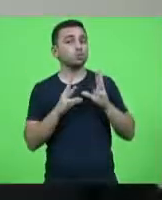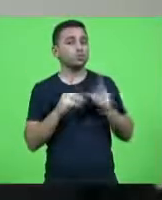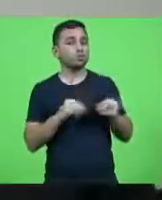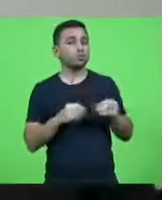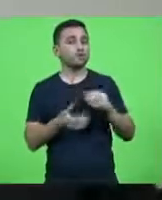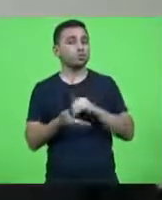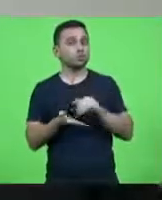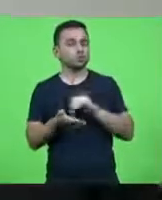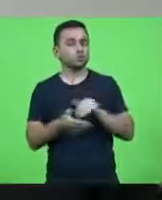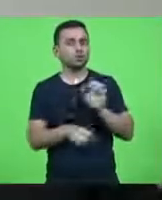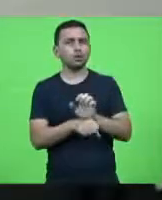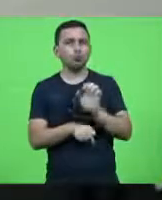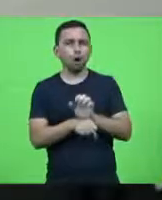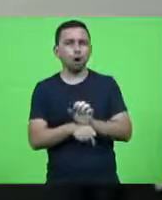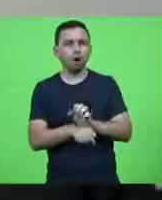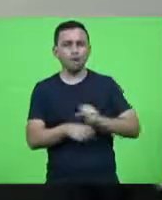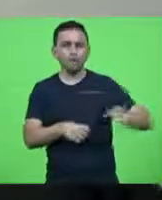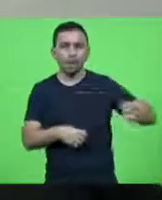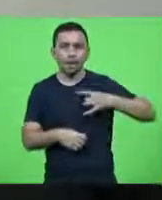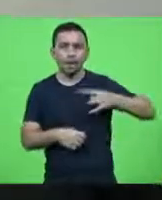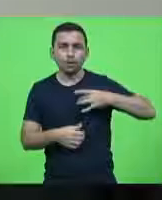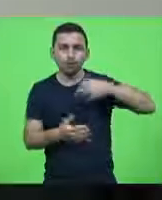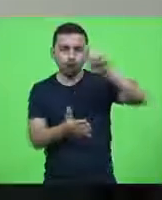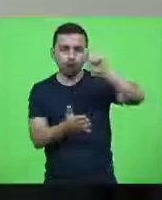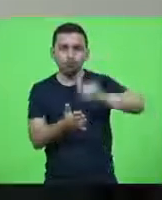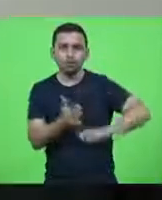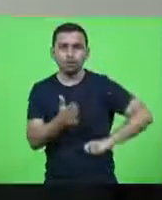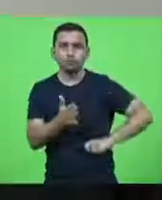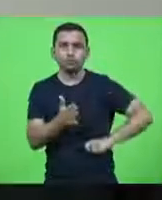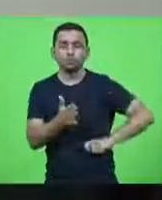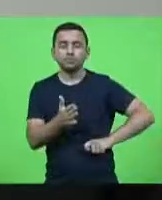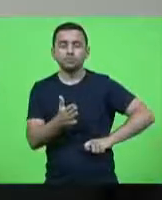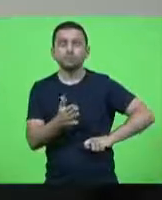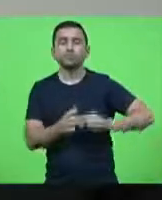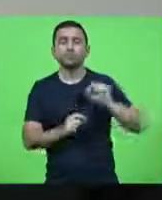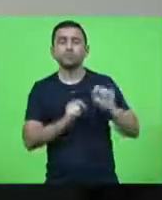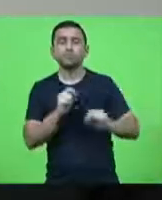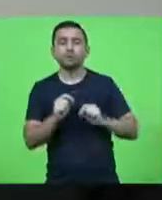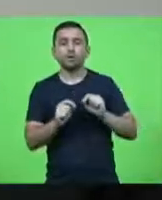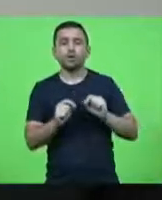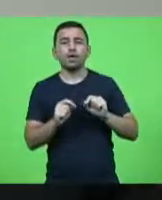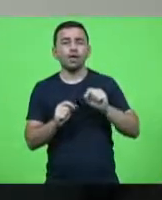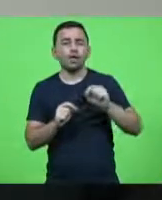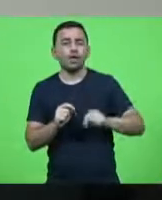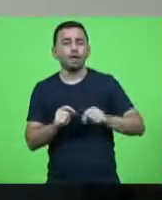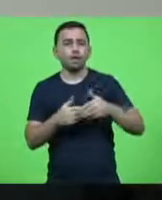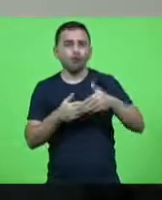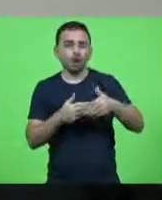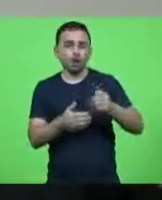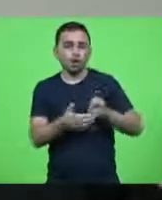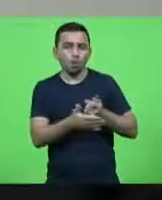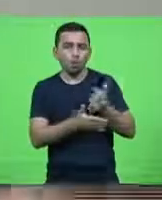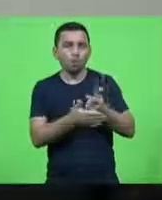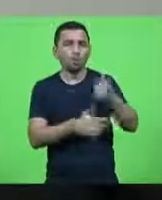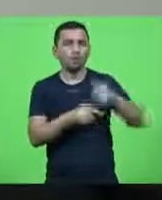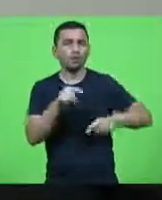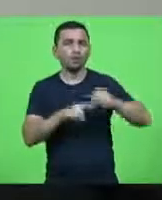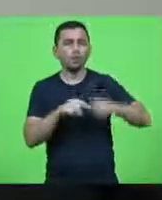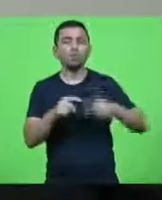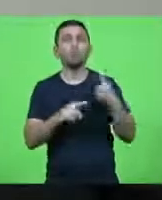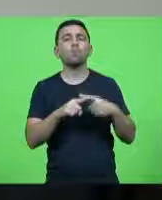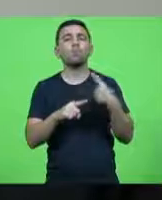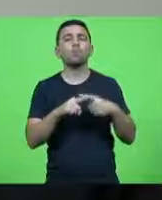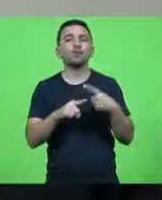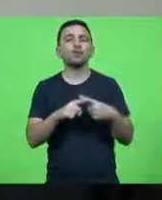estão com medo de assinar os os procedimentos para compra de material por causa do